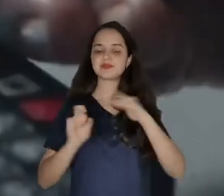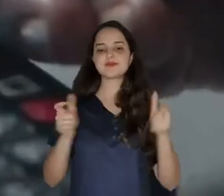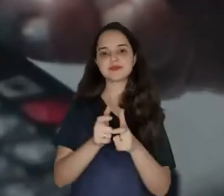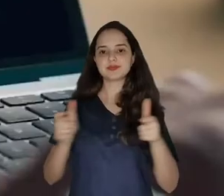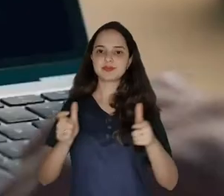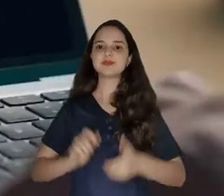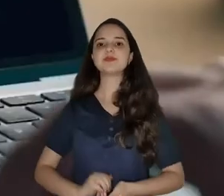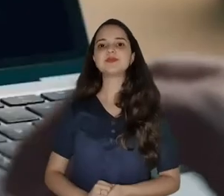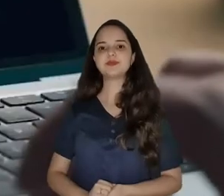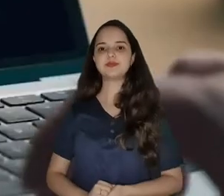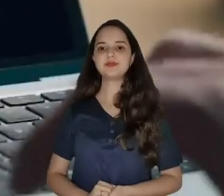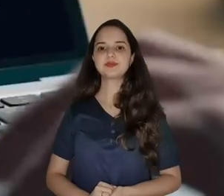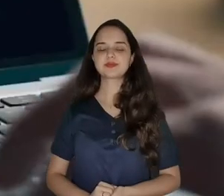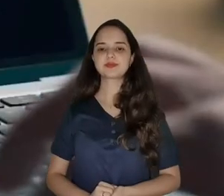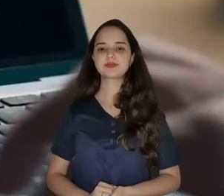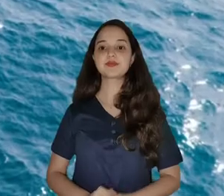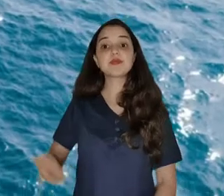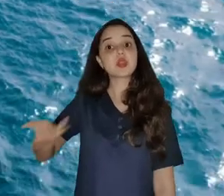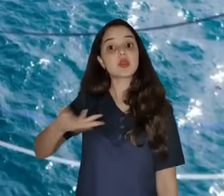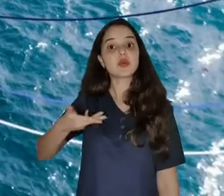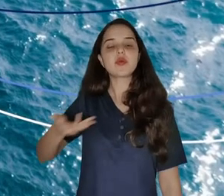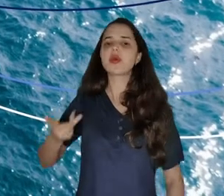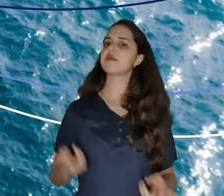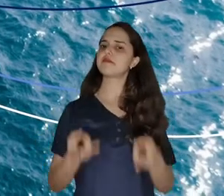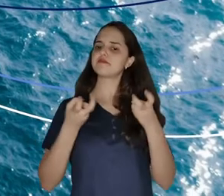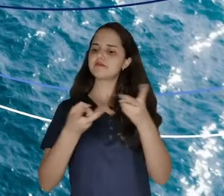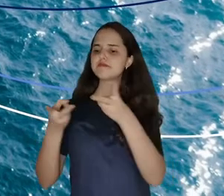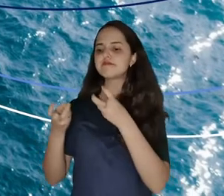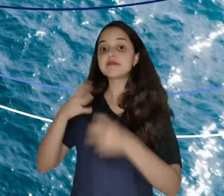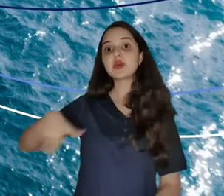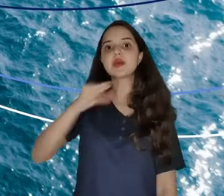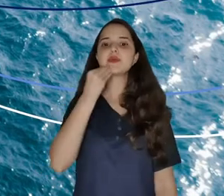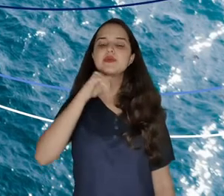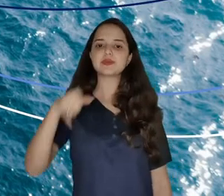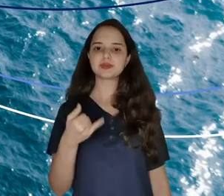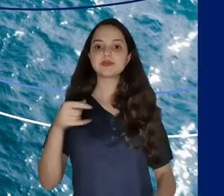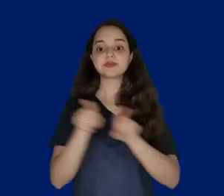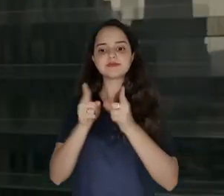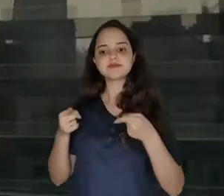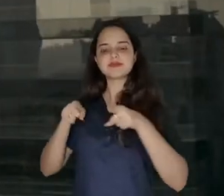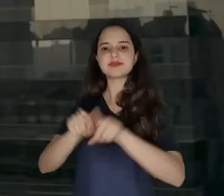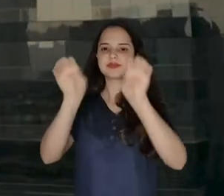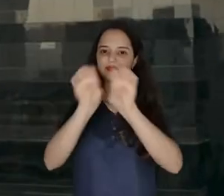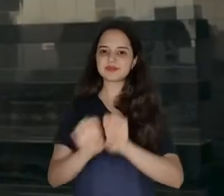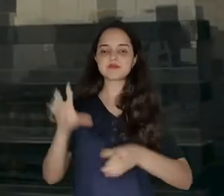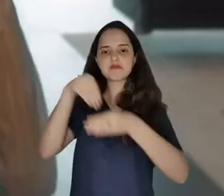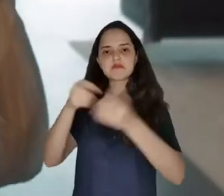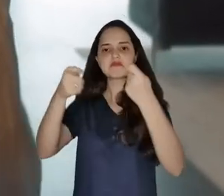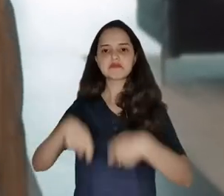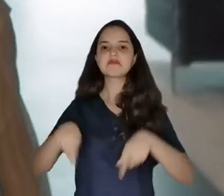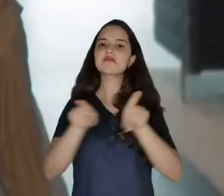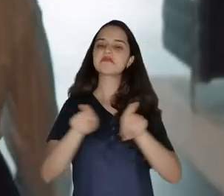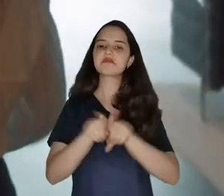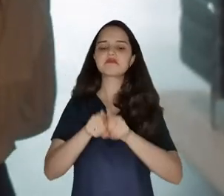quanto para pequenas e médias empresas. Agilidade na identificação de tendências e oportunidades, aliada a uma estrutura interna